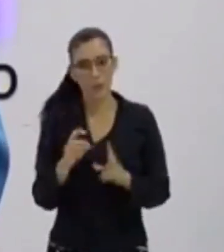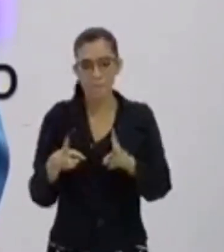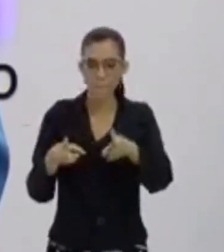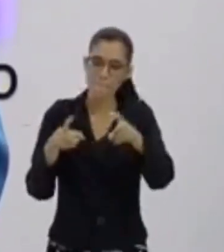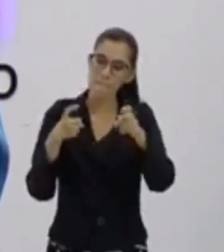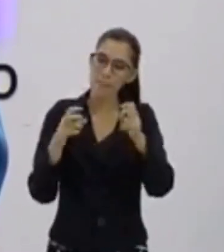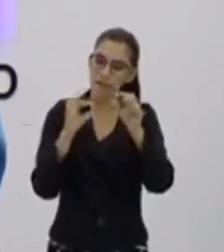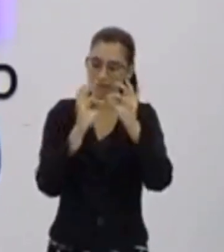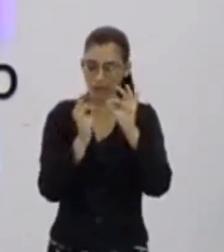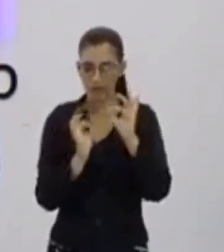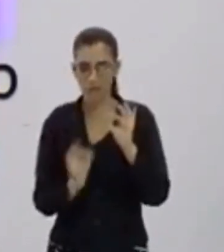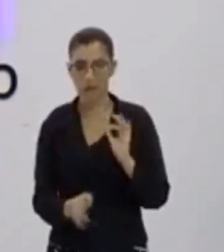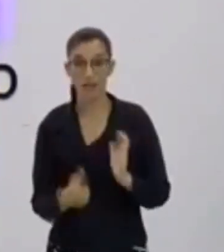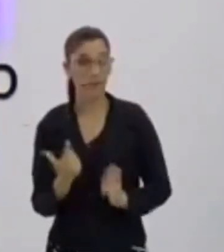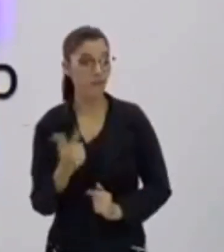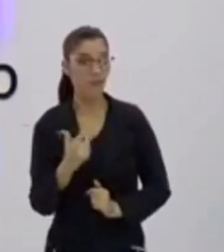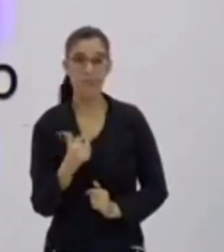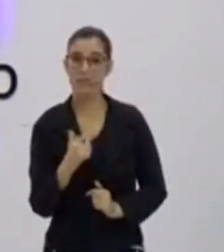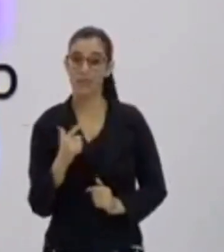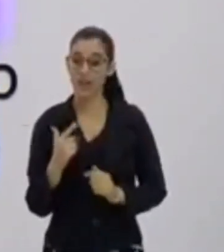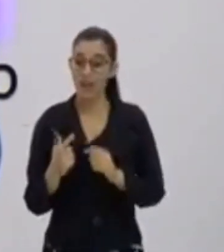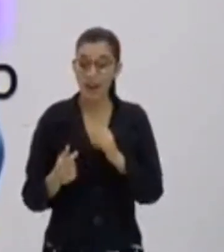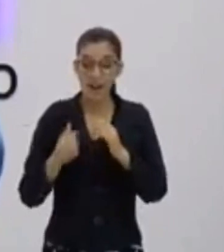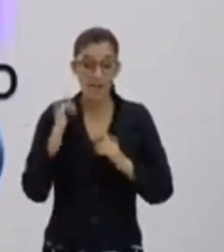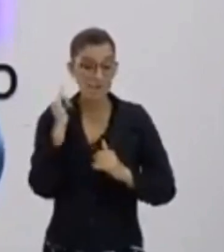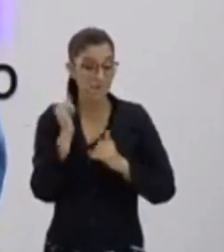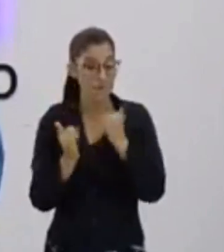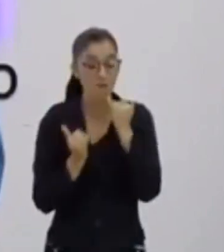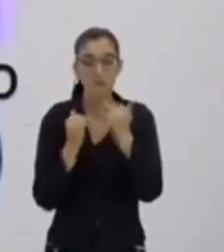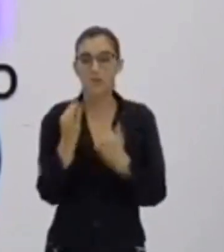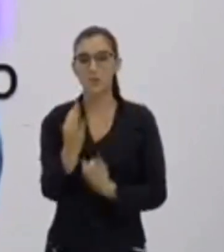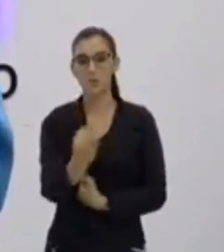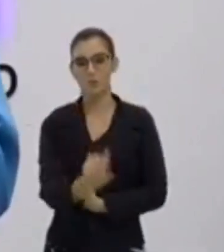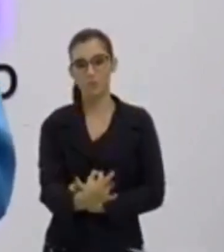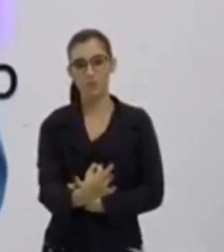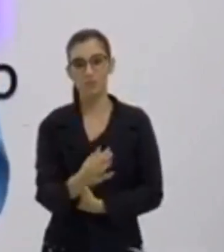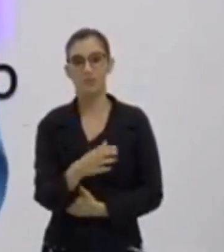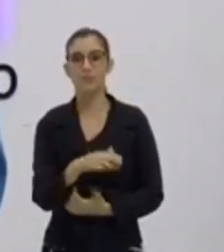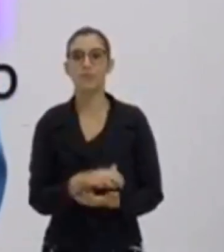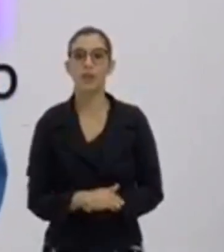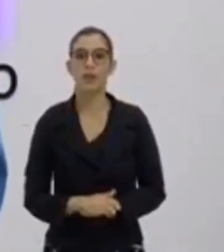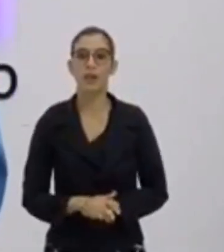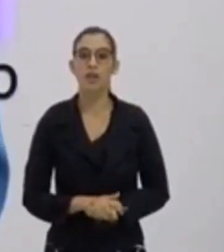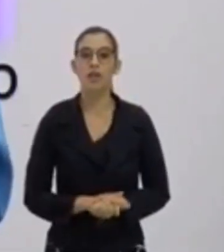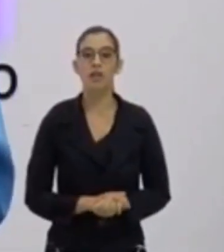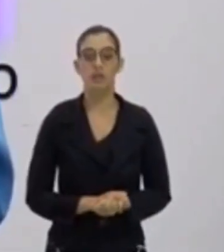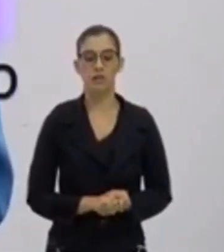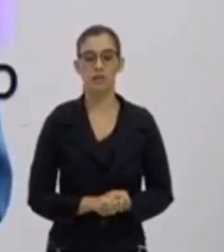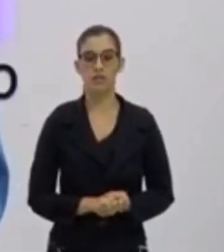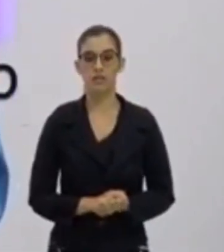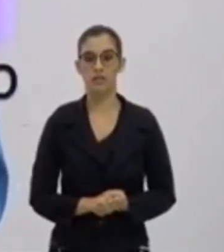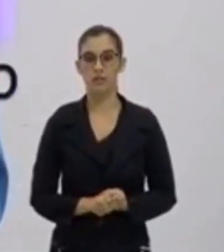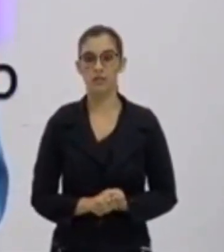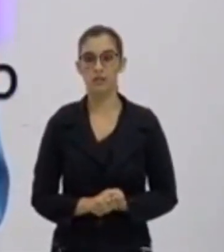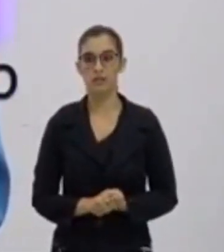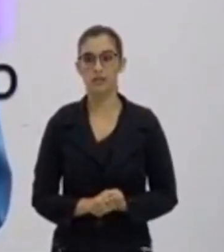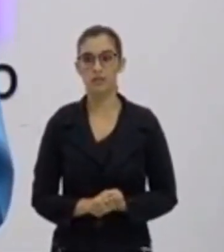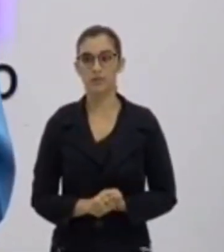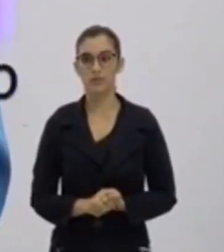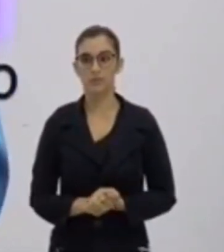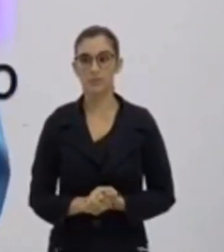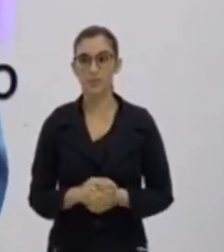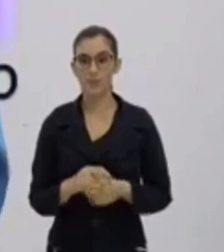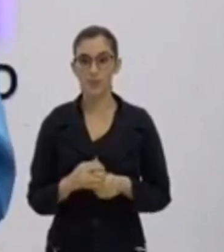Isso vai acabar deixando frustrado o eventual comprador daquele produto que está representado em uma maquete.